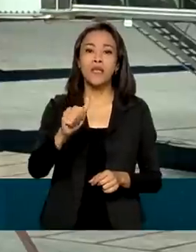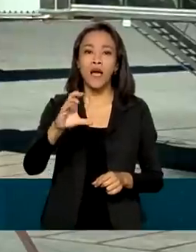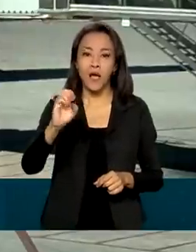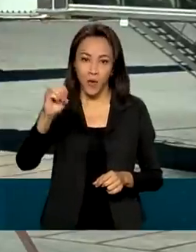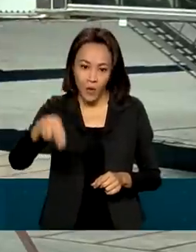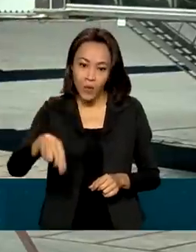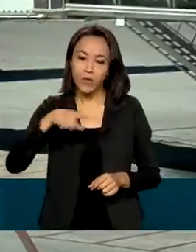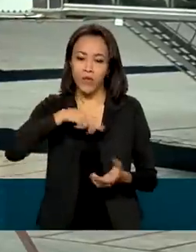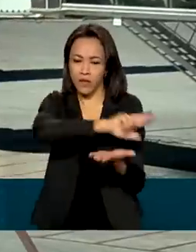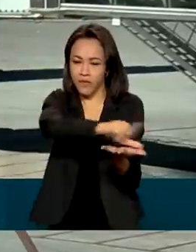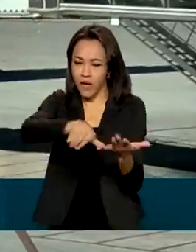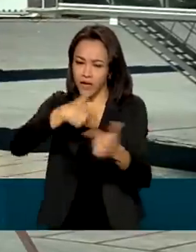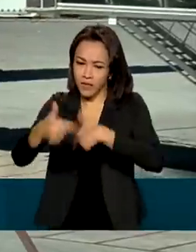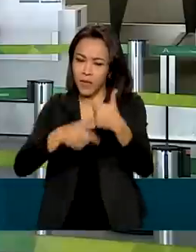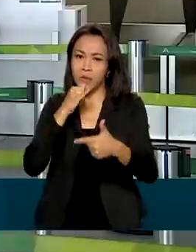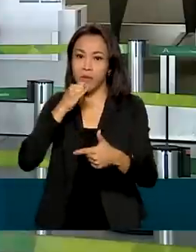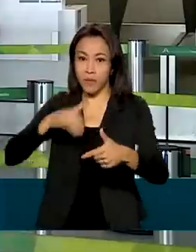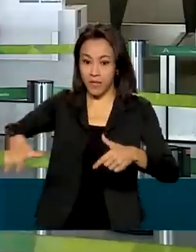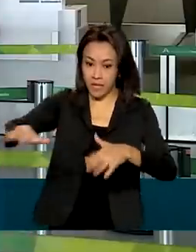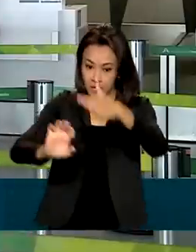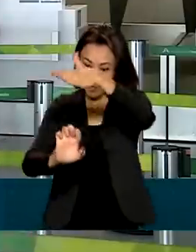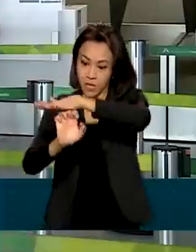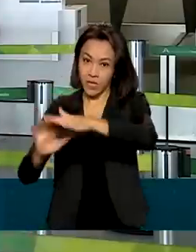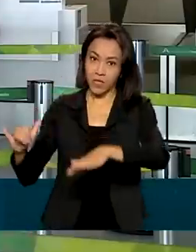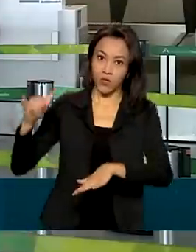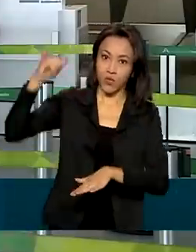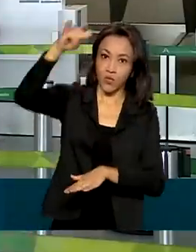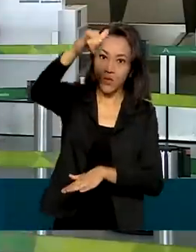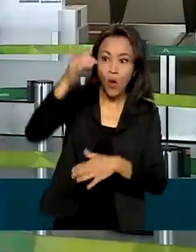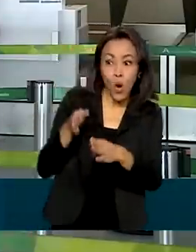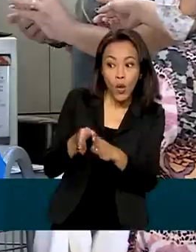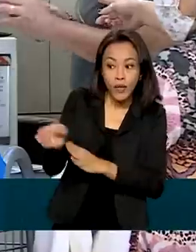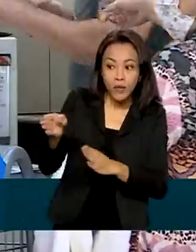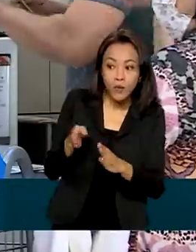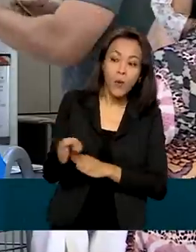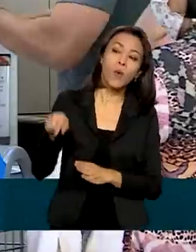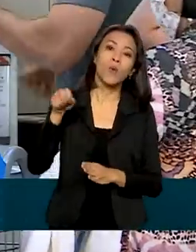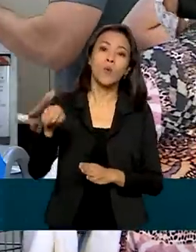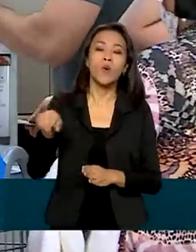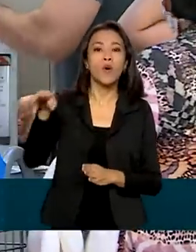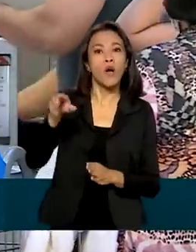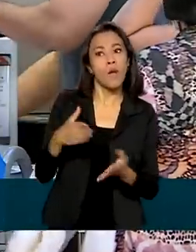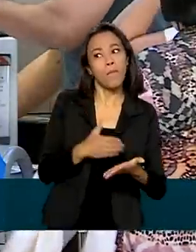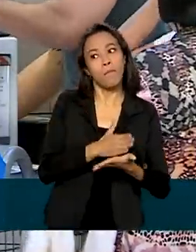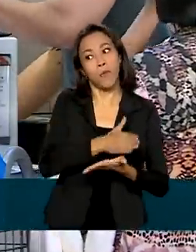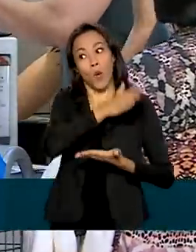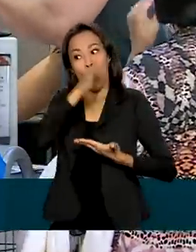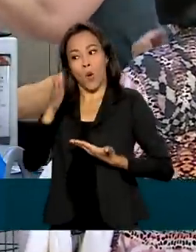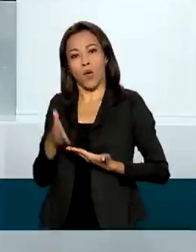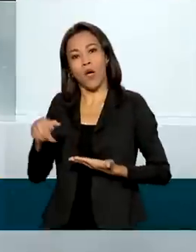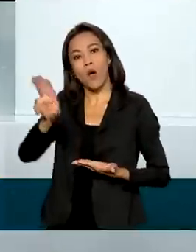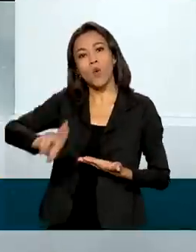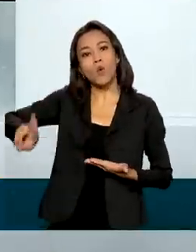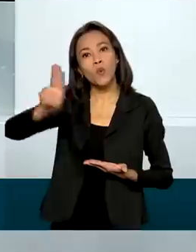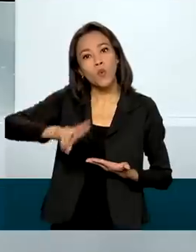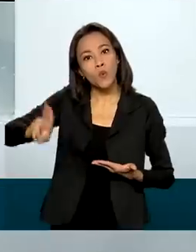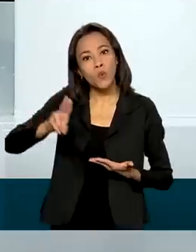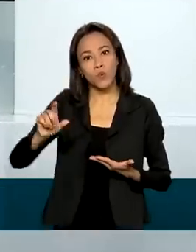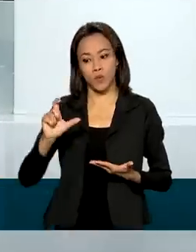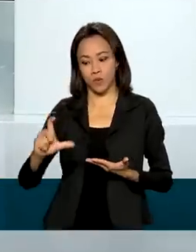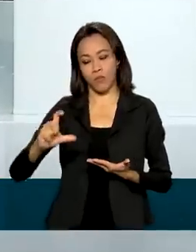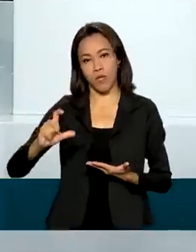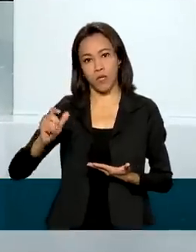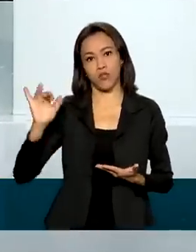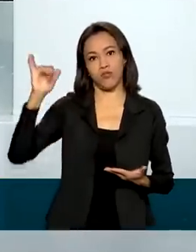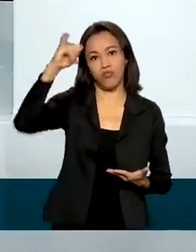No setor aéreo, por exemplo, recomendou às empresas a prorrogação do uso da passagem do consumidor durante a pandemia,